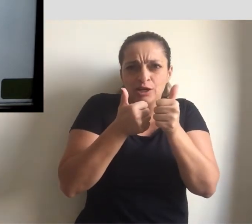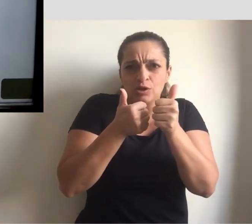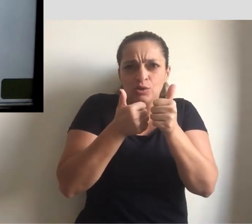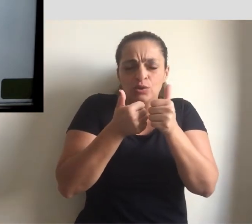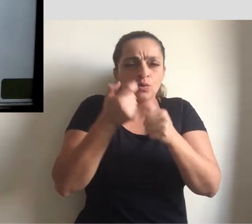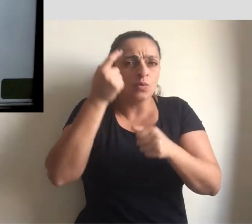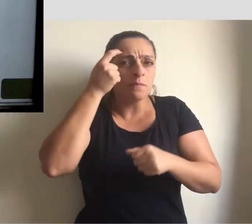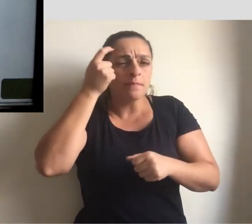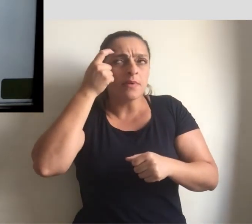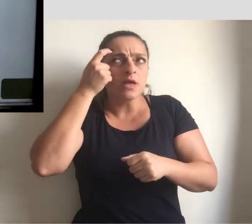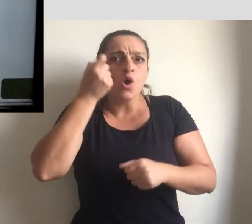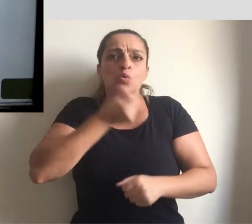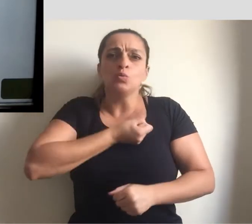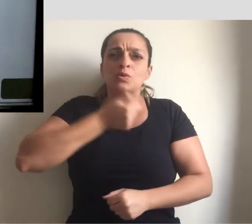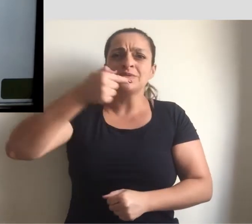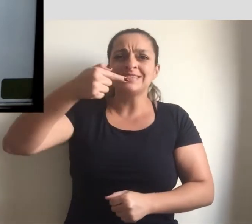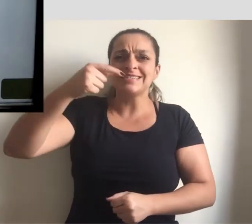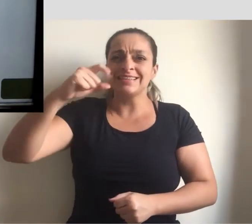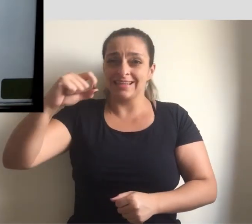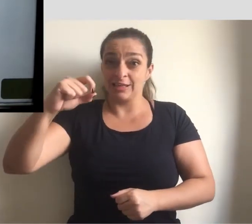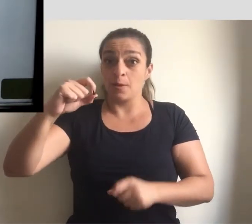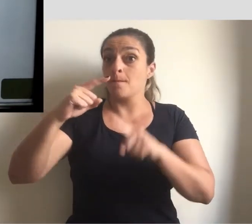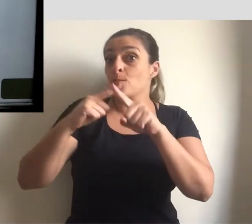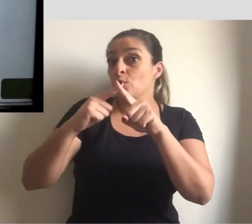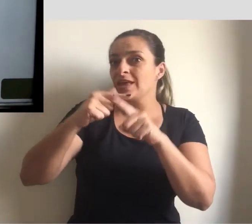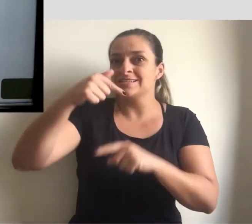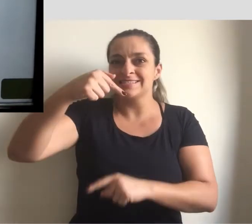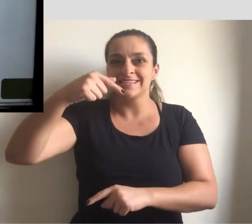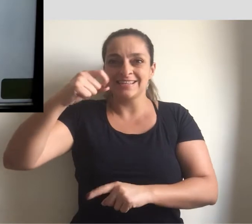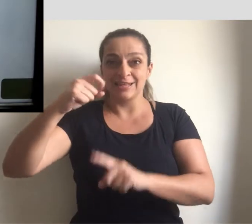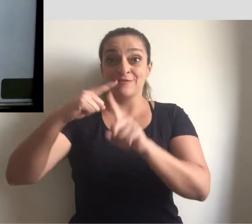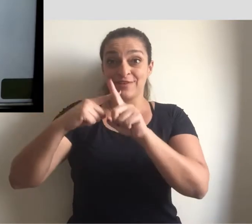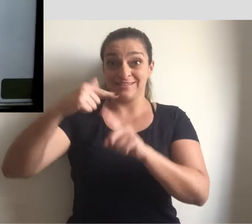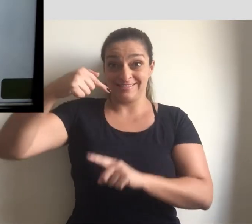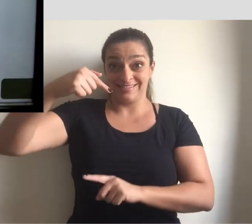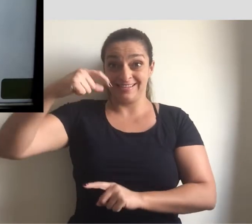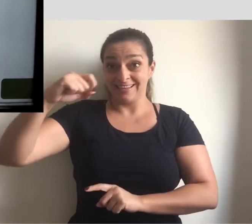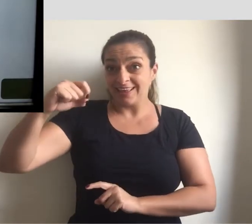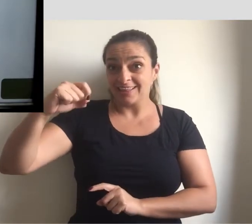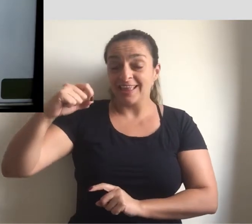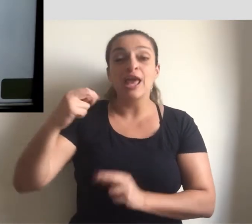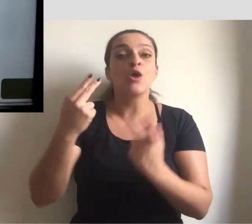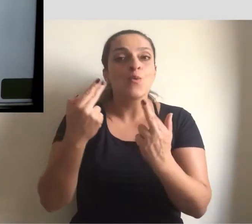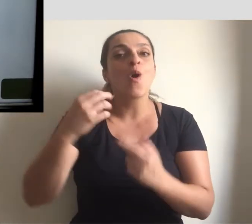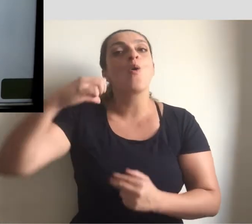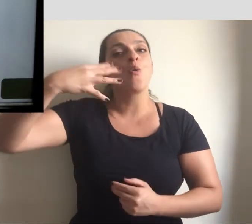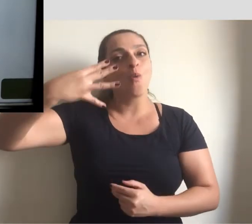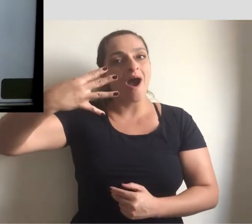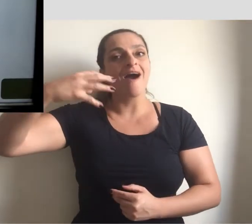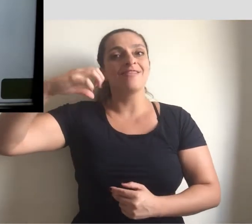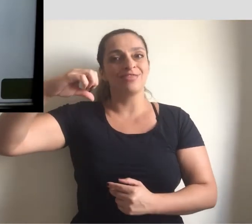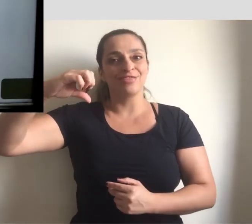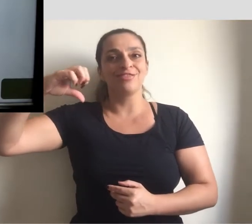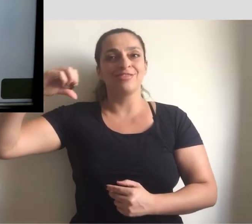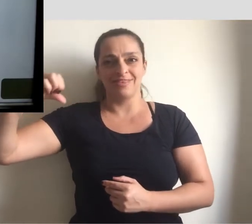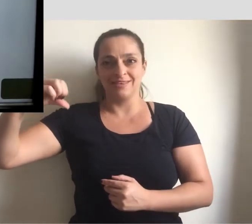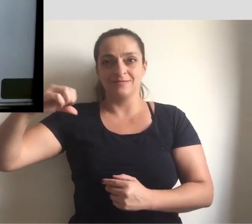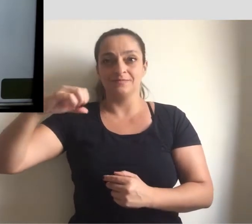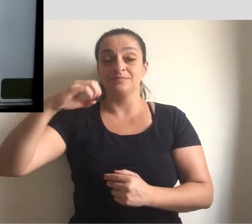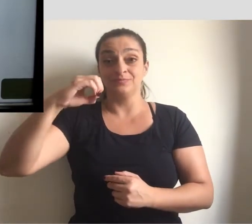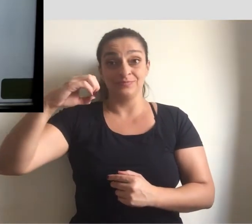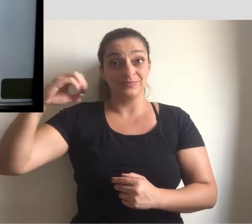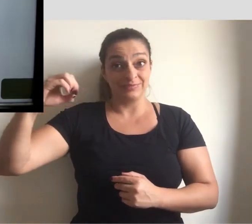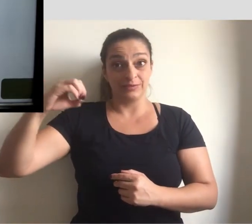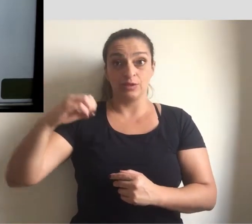E aí eu vou pensar no 70. Porque 70 vezes 70 é 4.900. Mas não é